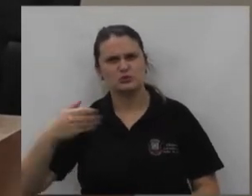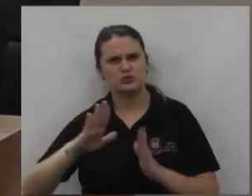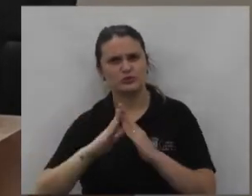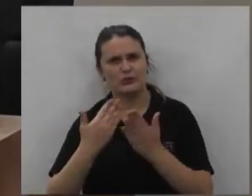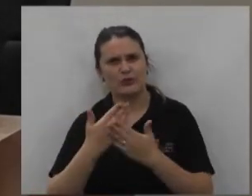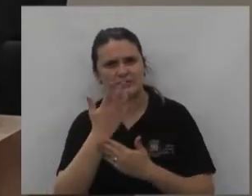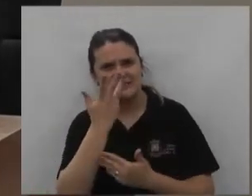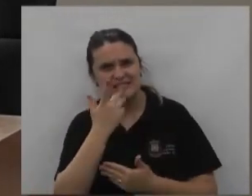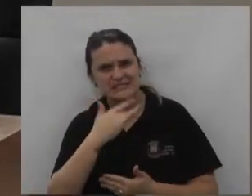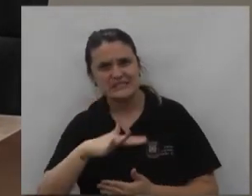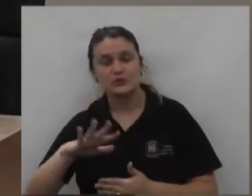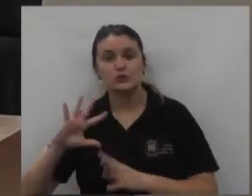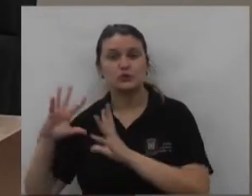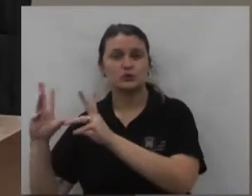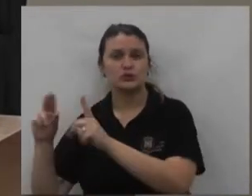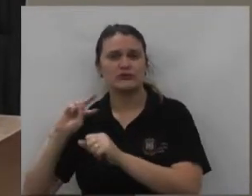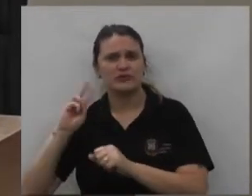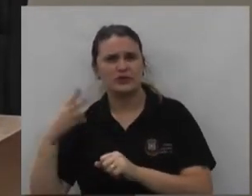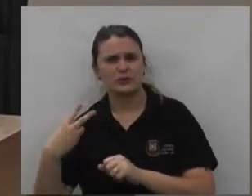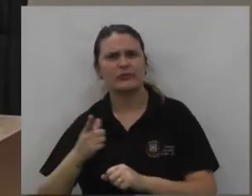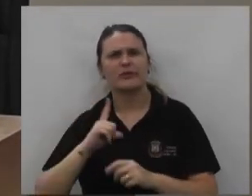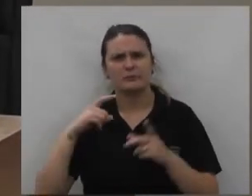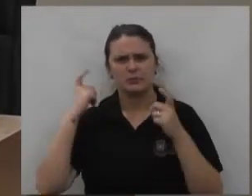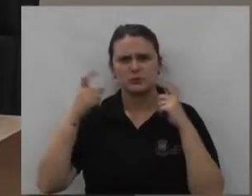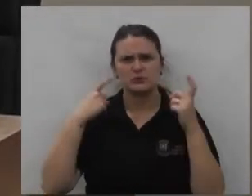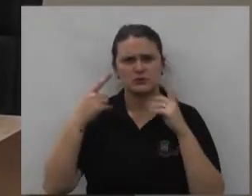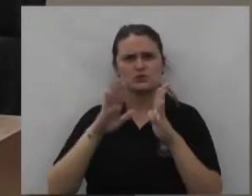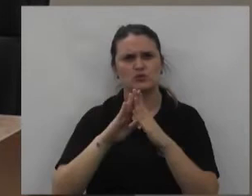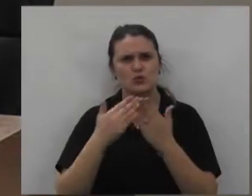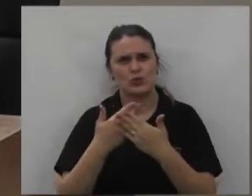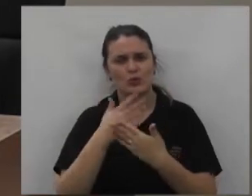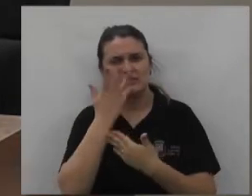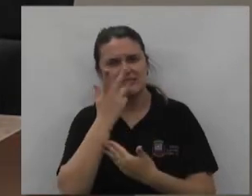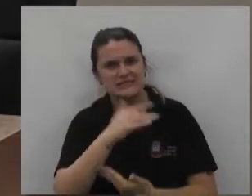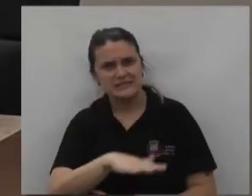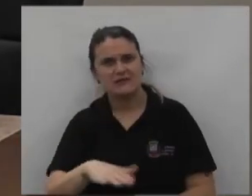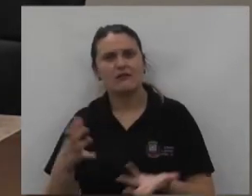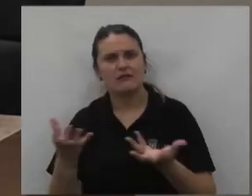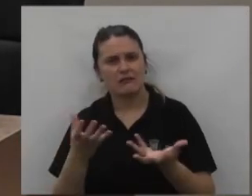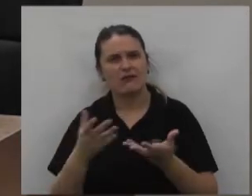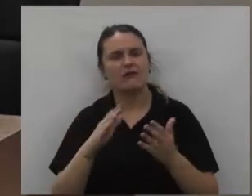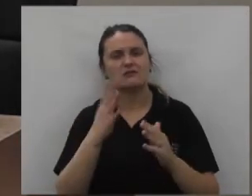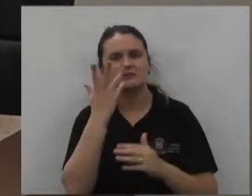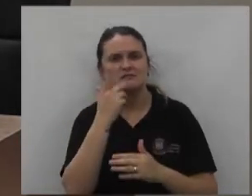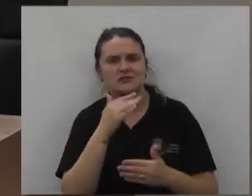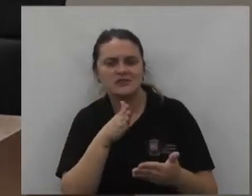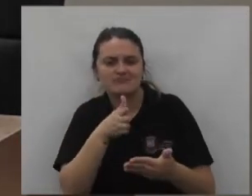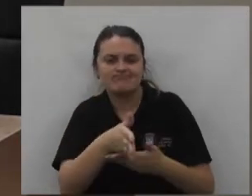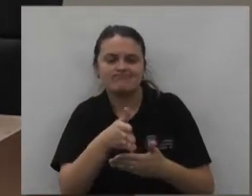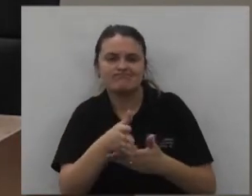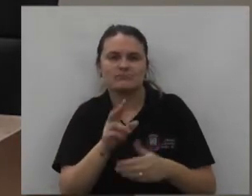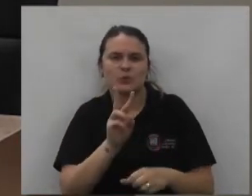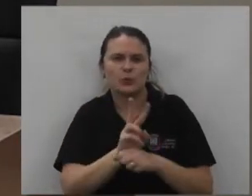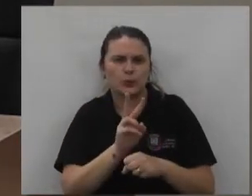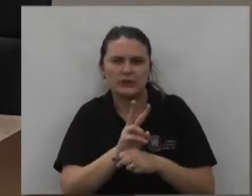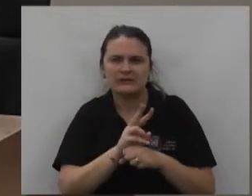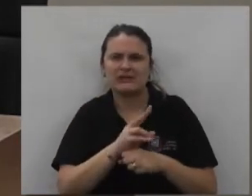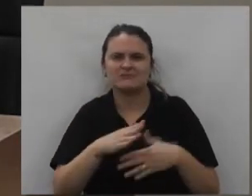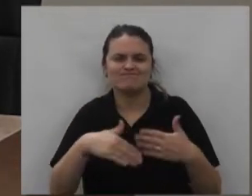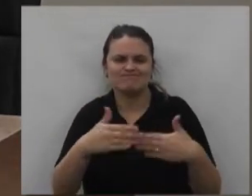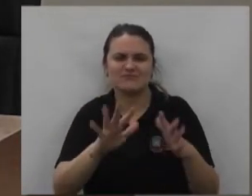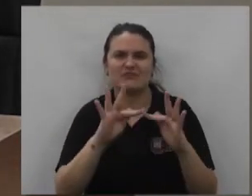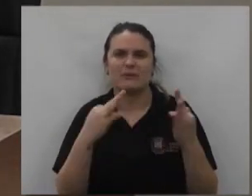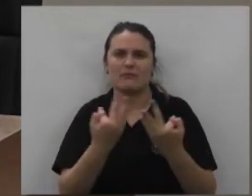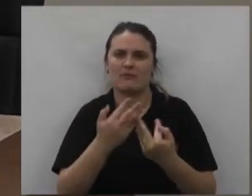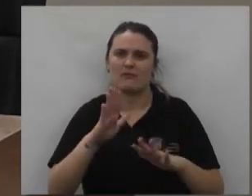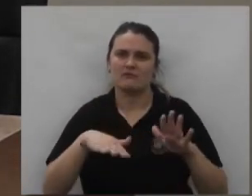todos nós vereadores nos preocupamos com os seméis nós queremos que as crianças sejam acolhidas e por vocês que cuidam mais do